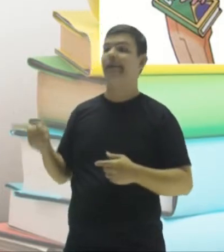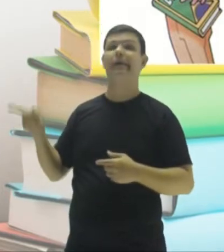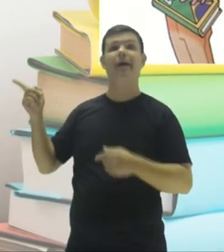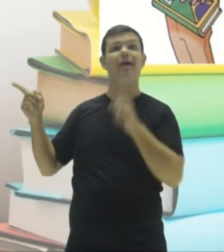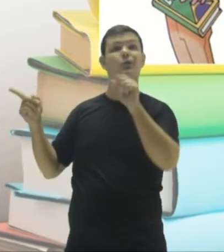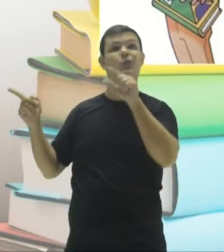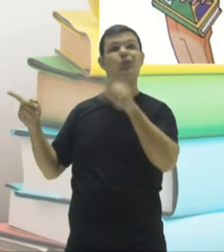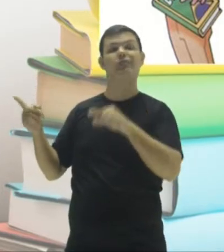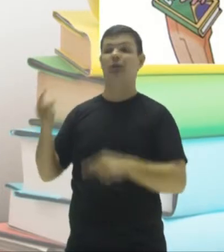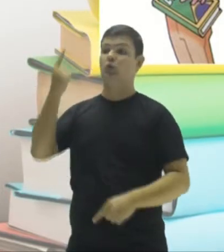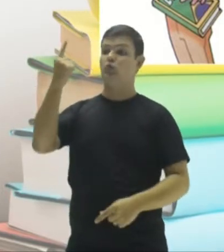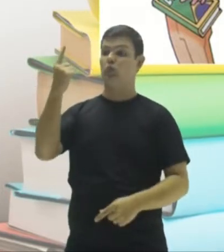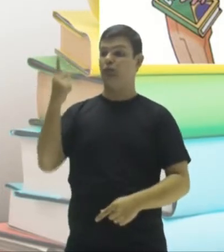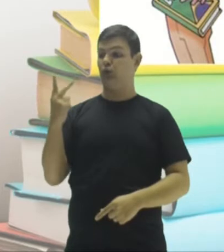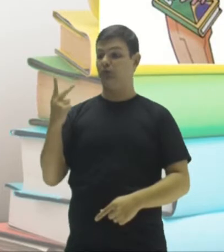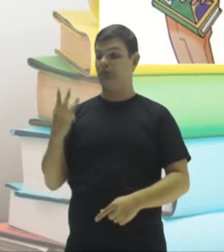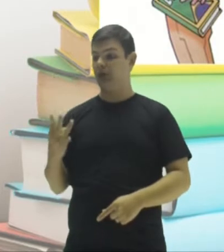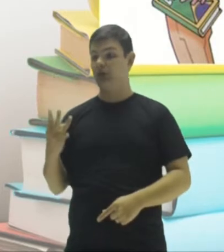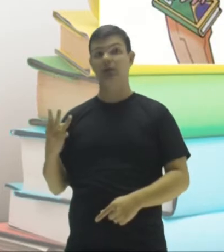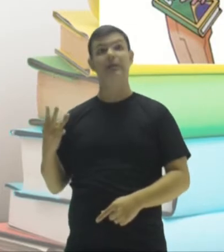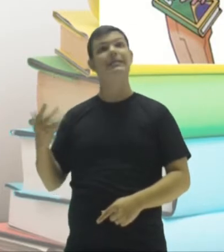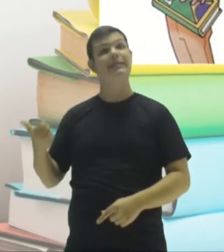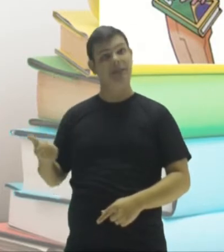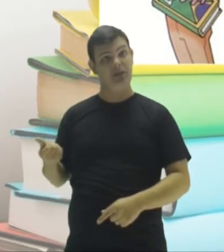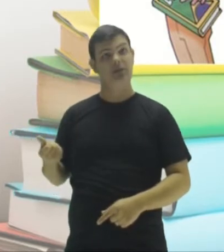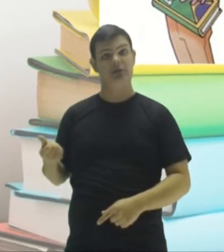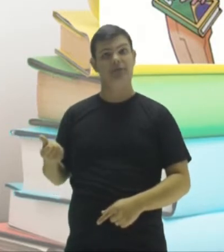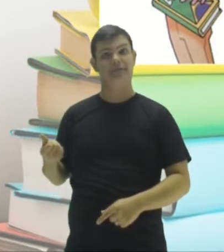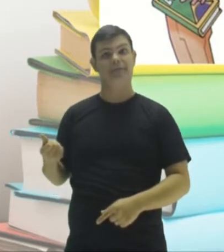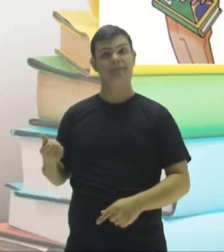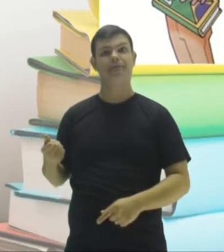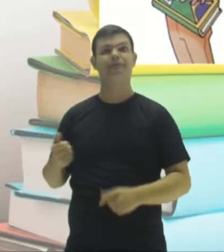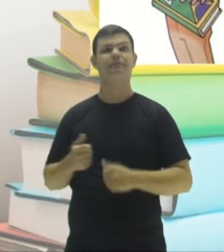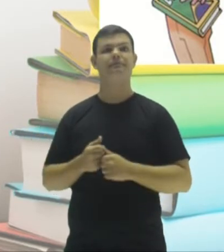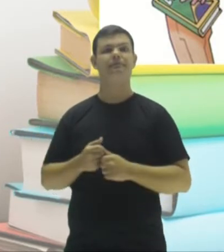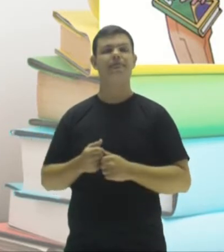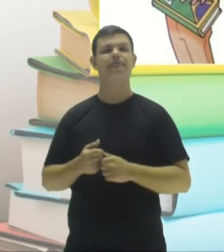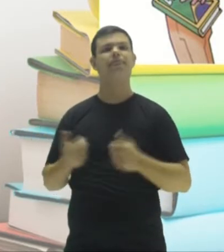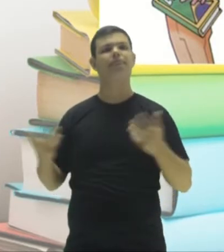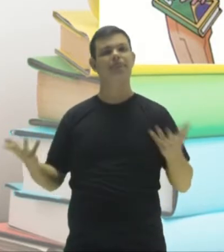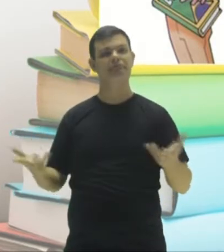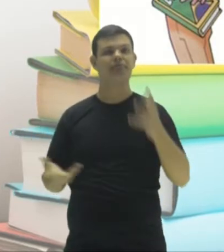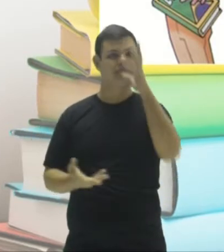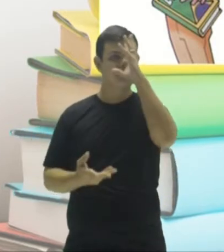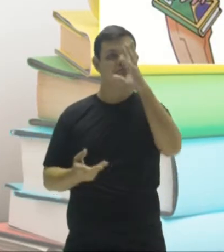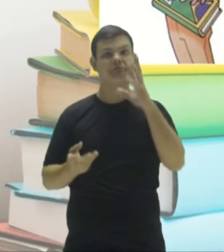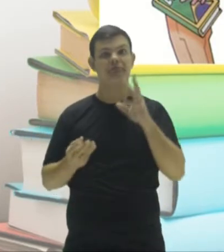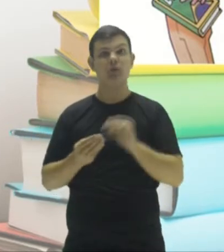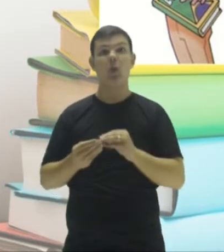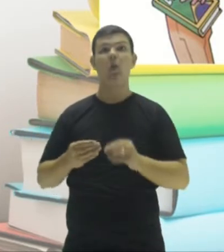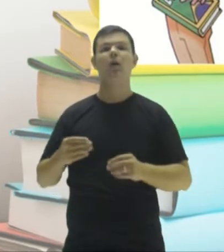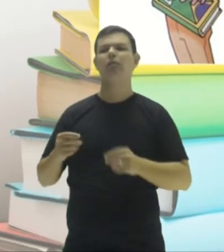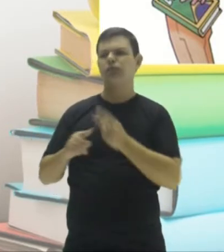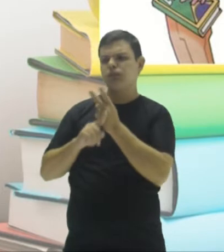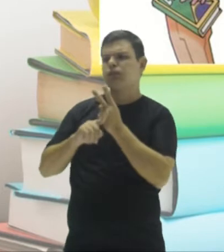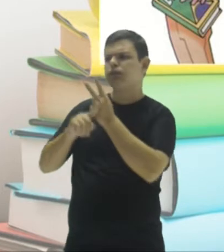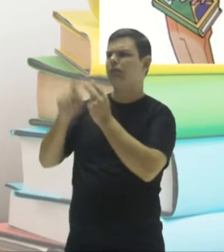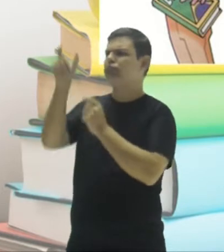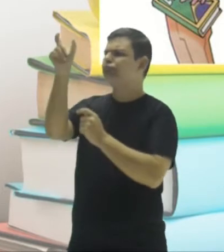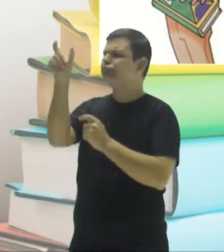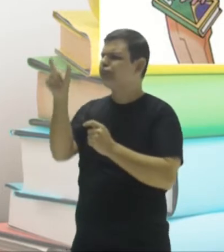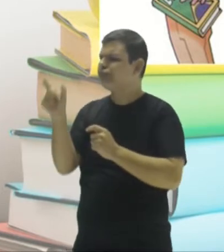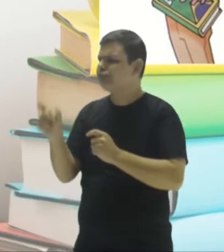olha, um, dois, três e seis. Então, pessoal, feito isso, procuramos no